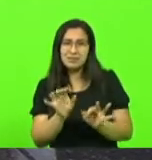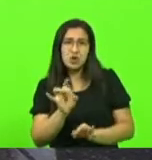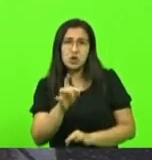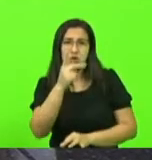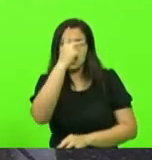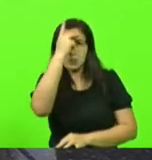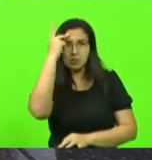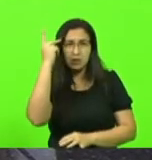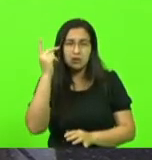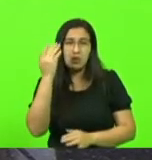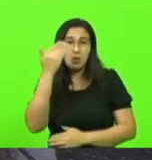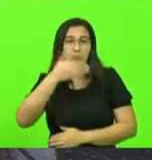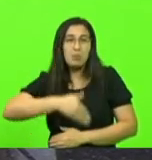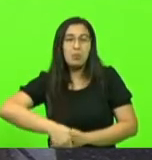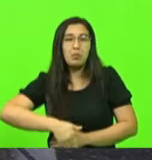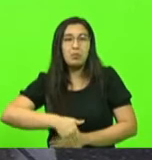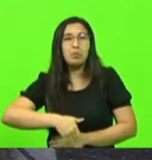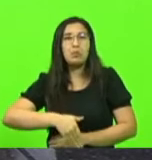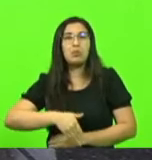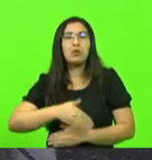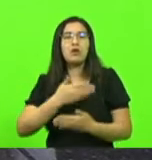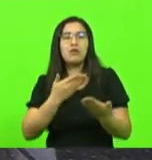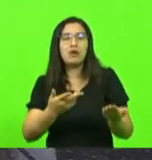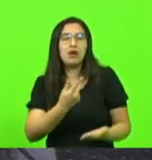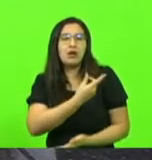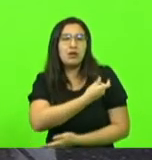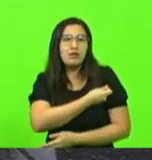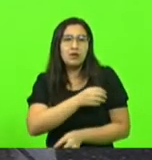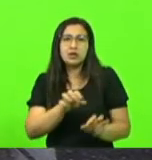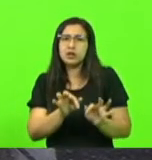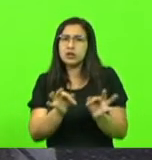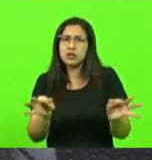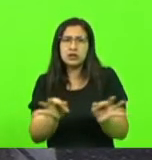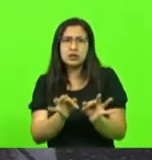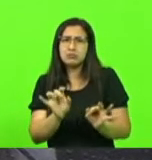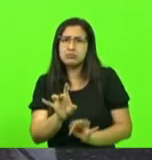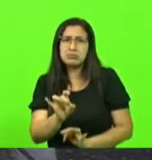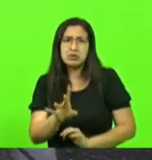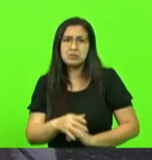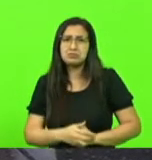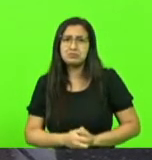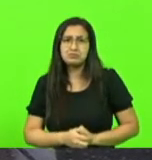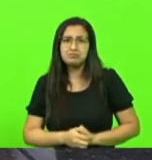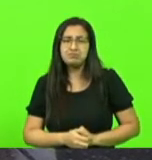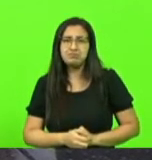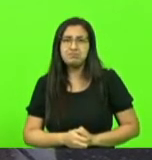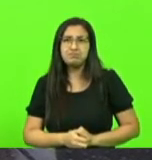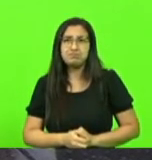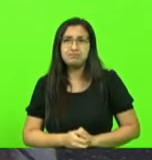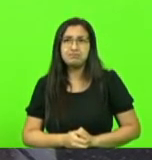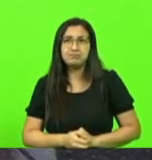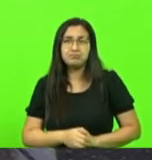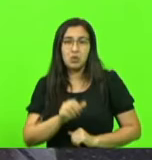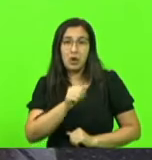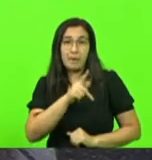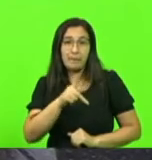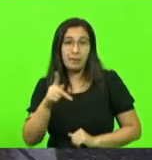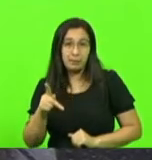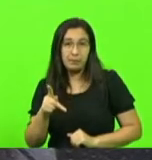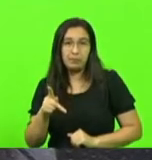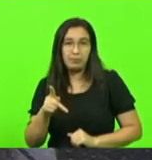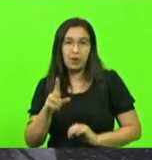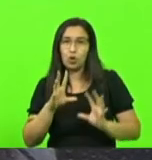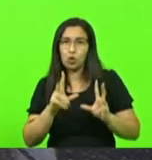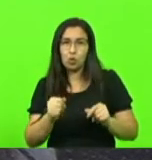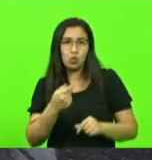comprovar a sua vacinação. Era só para isso, para te poder provar através de um aplicativo. Tinha todos os teus